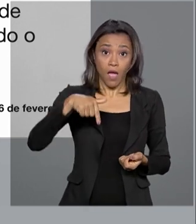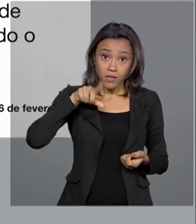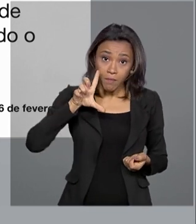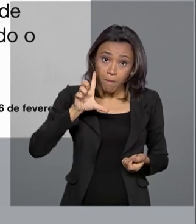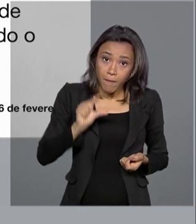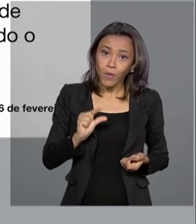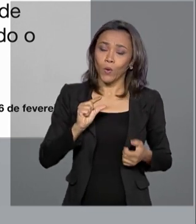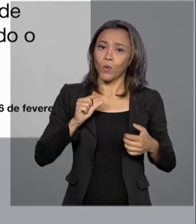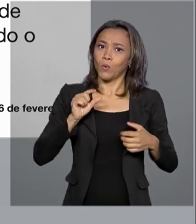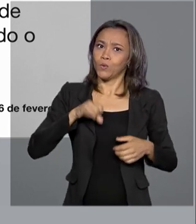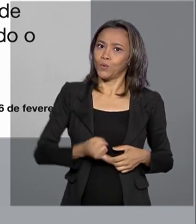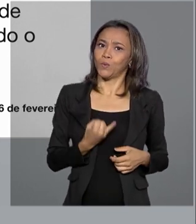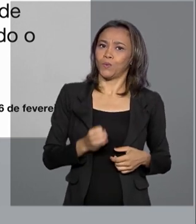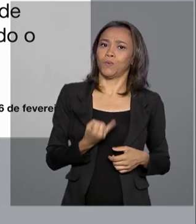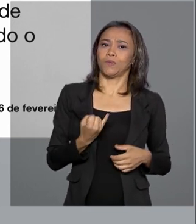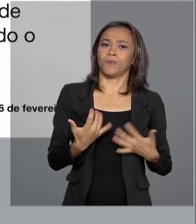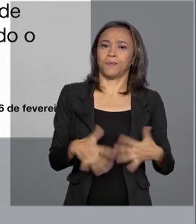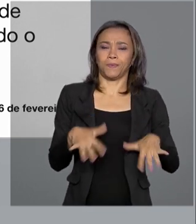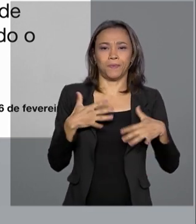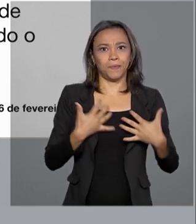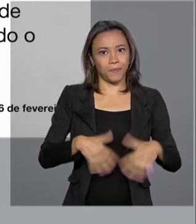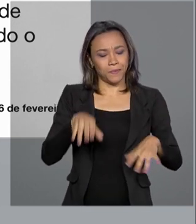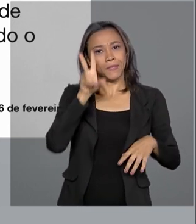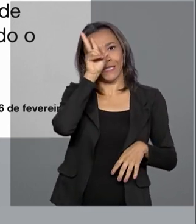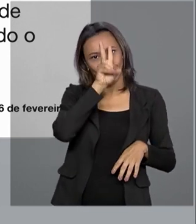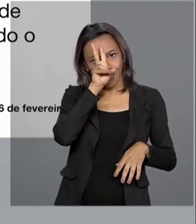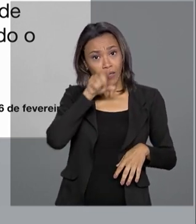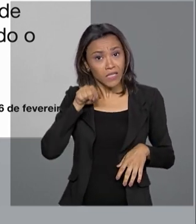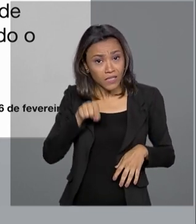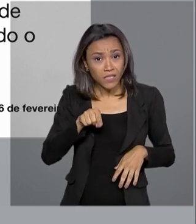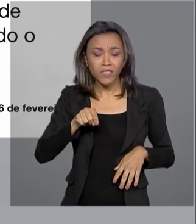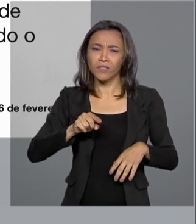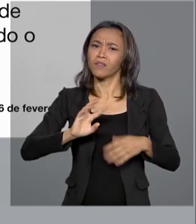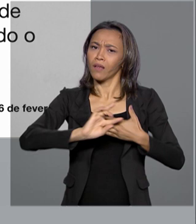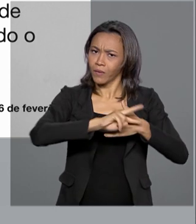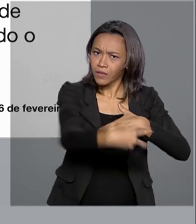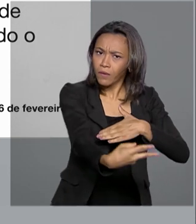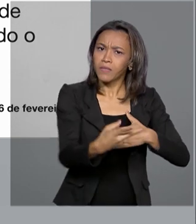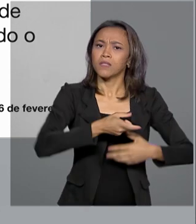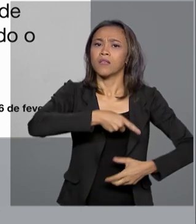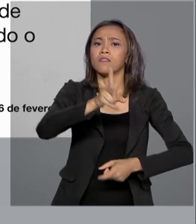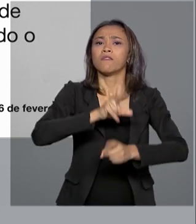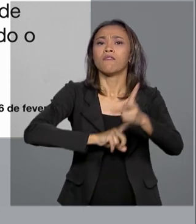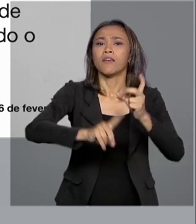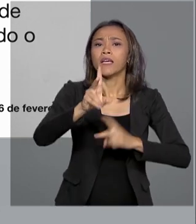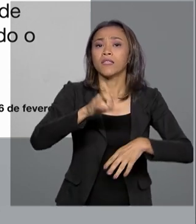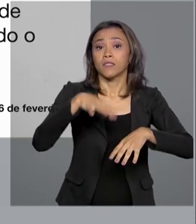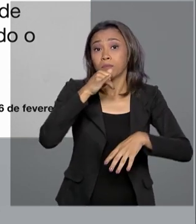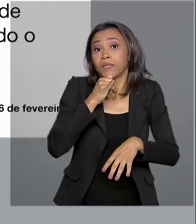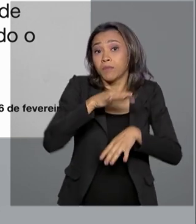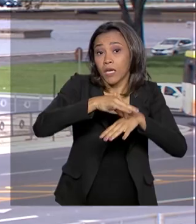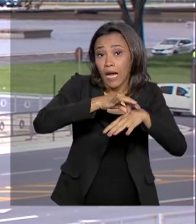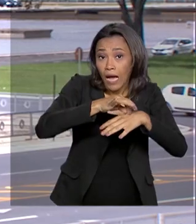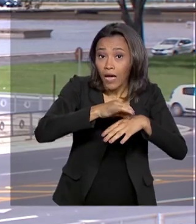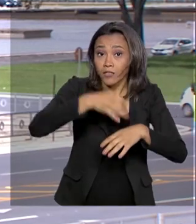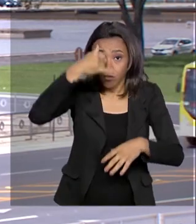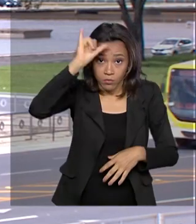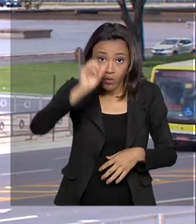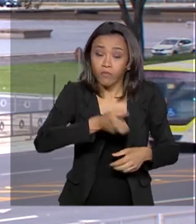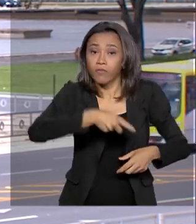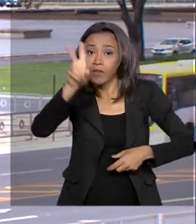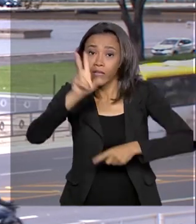taxa de juros aí da história. Isso também tem reflexo nas exportações brasileiras. de carne bovina, por exemplo, cresceu